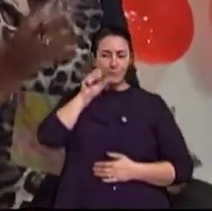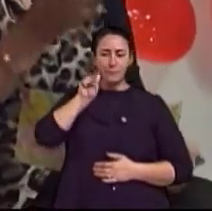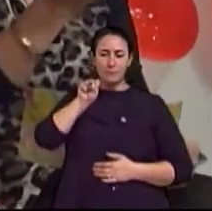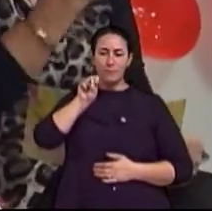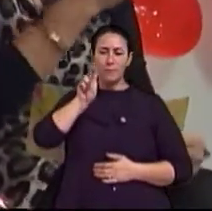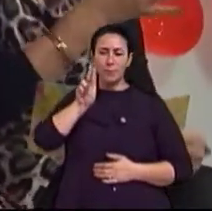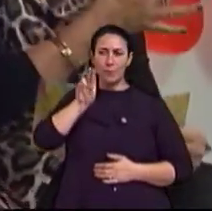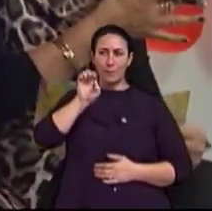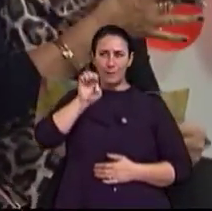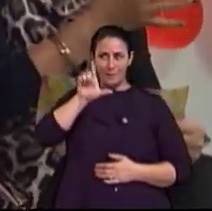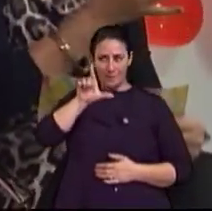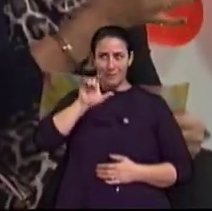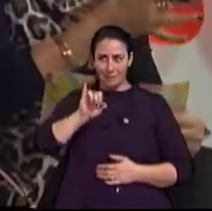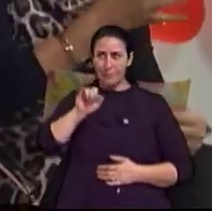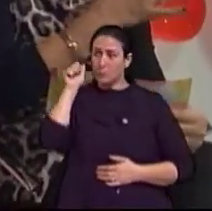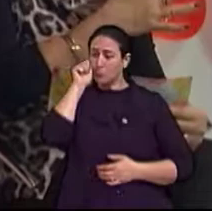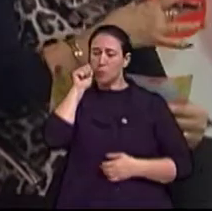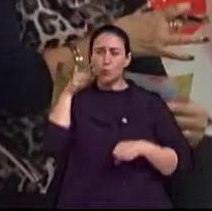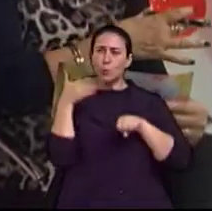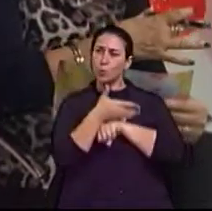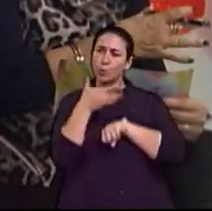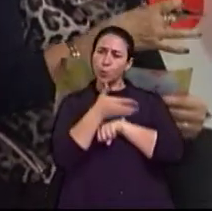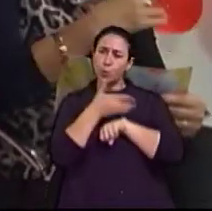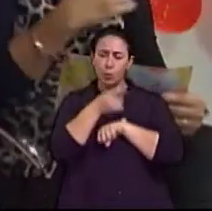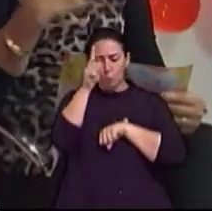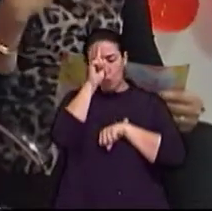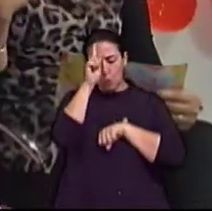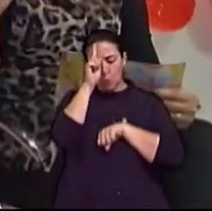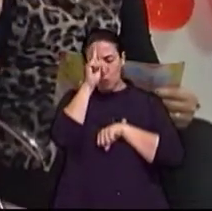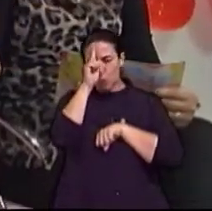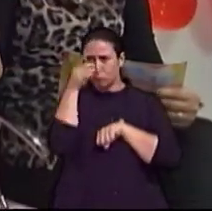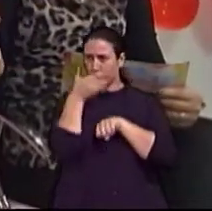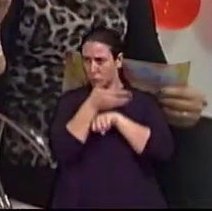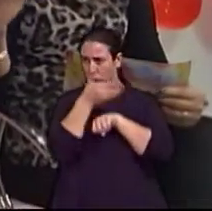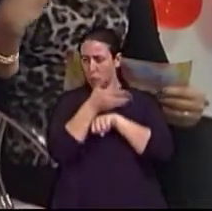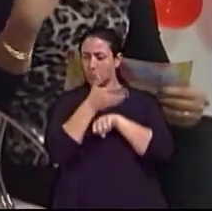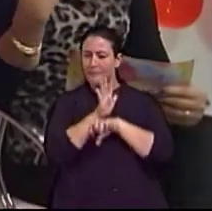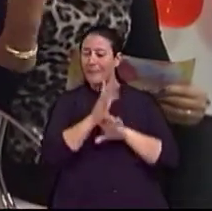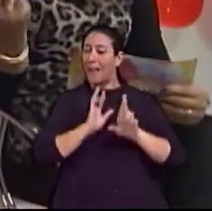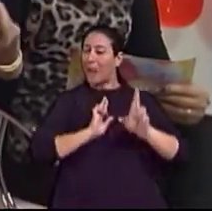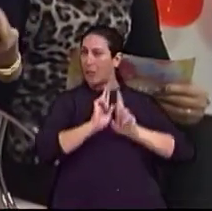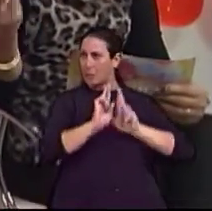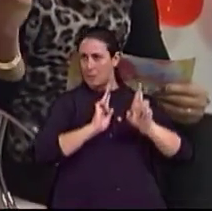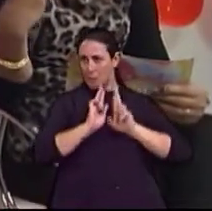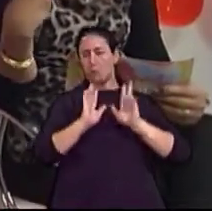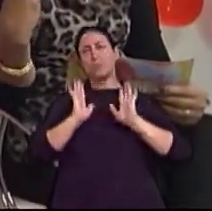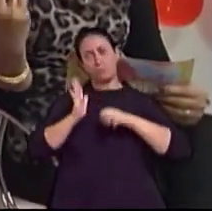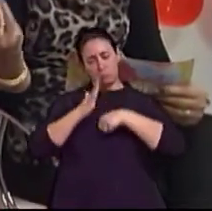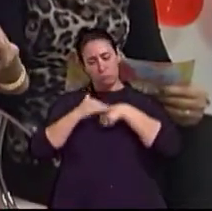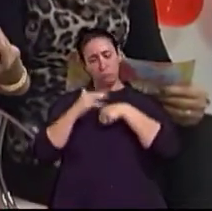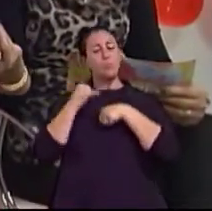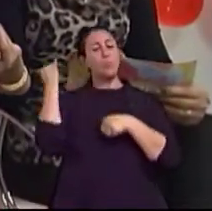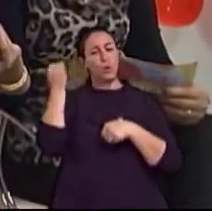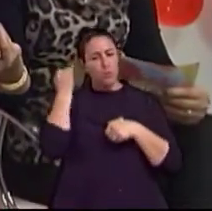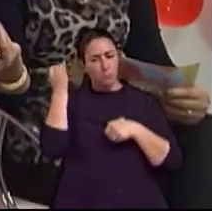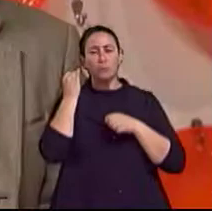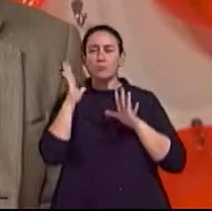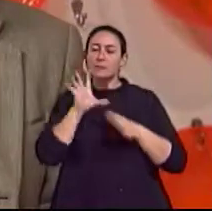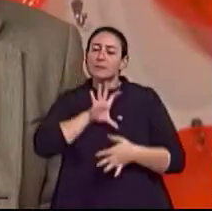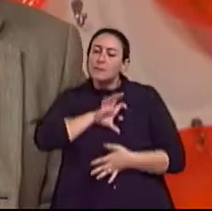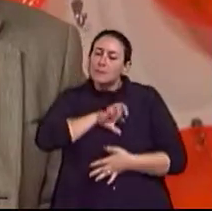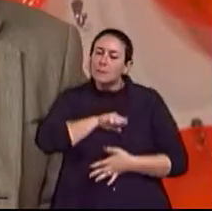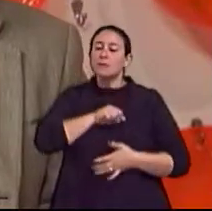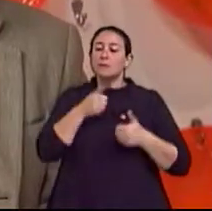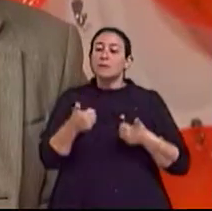ela vai todos os dias, ou praticamente todos os dias. Esta relação de afeto, já foi falada, é importantíssima, né, doutor?